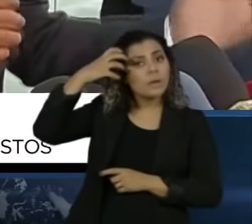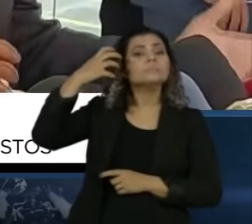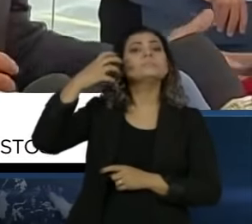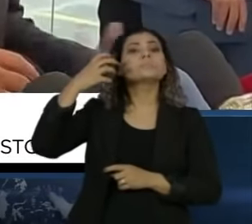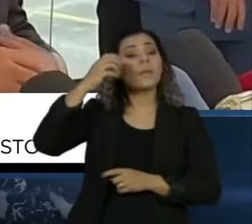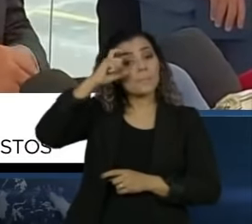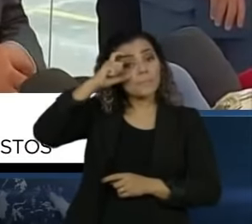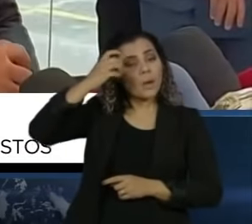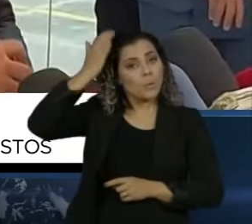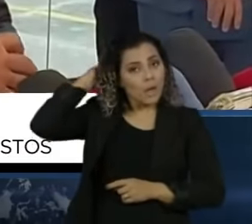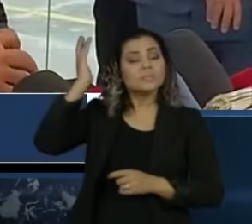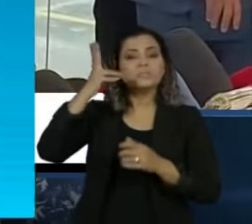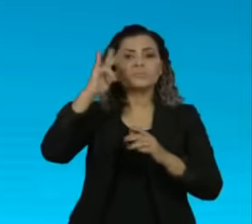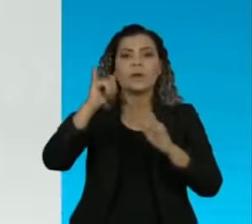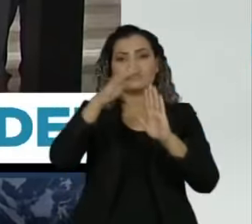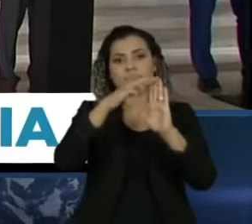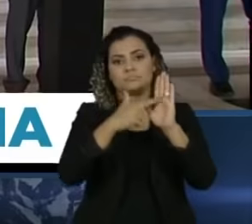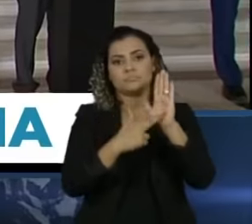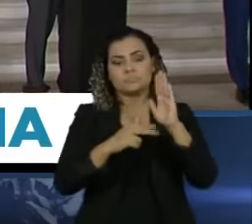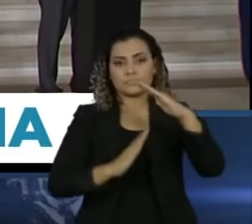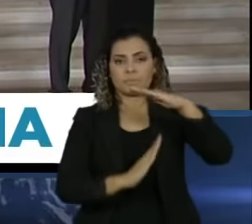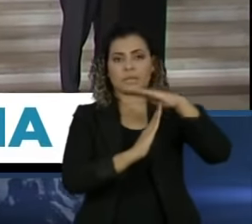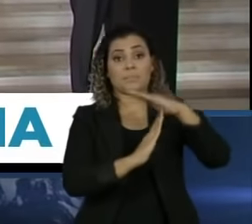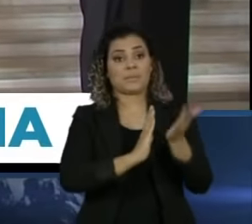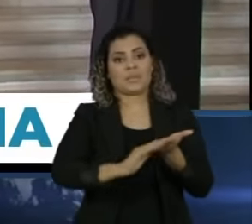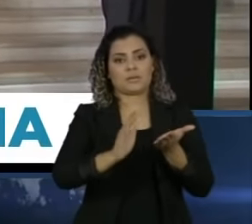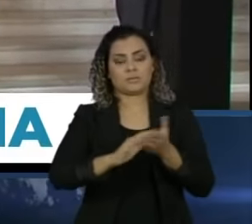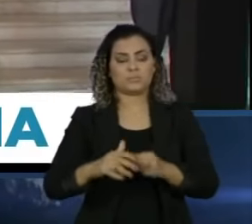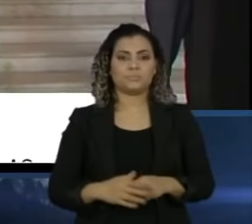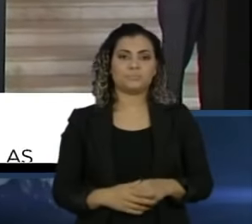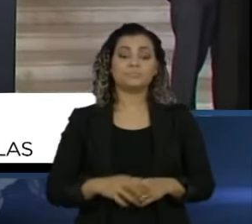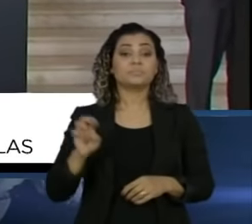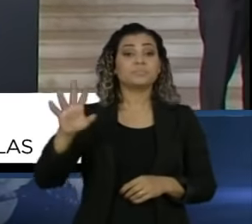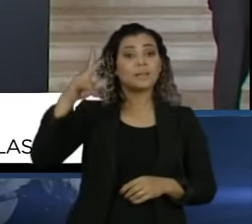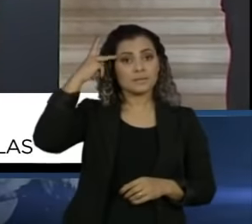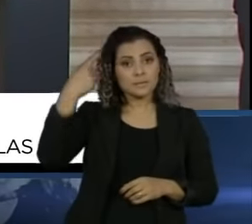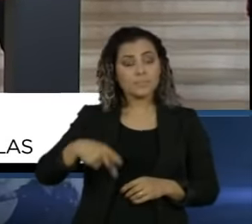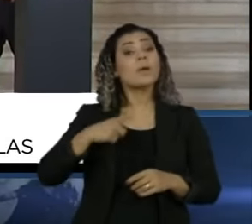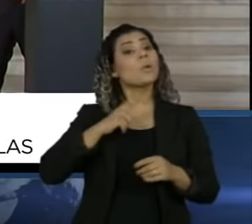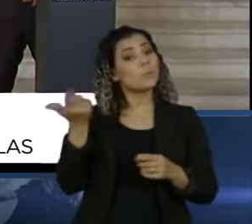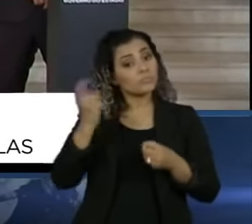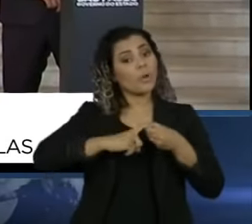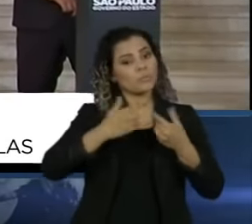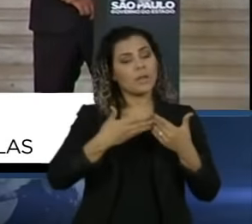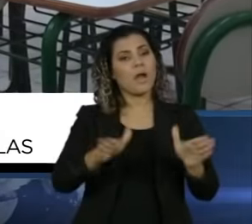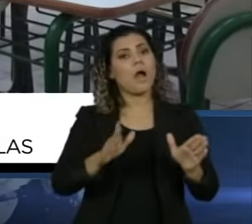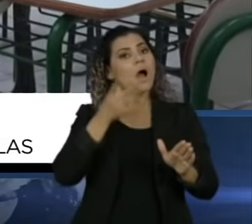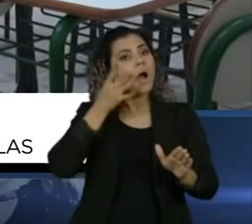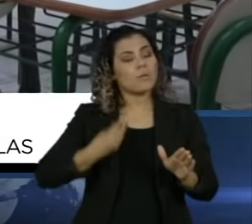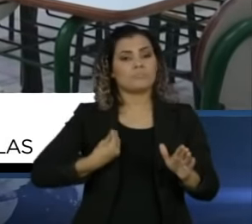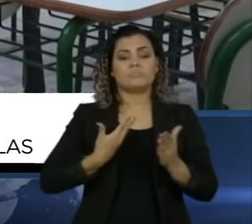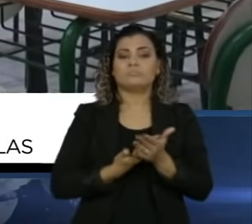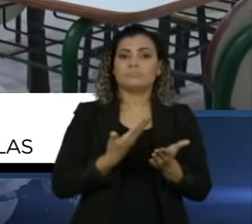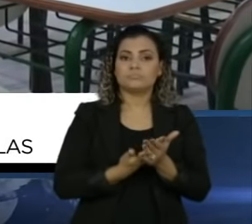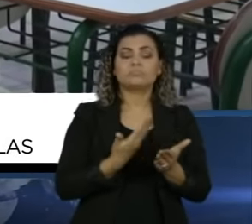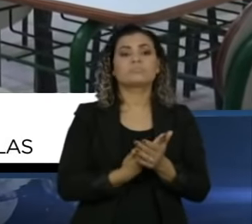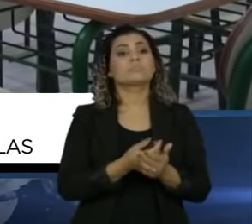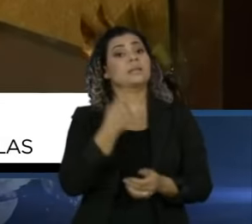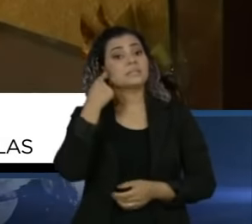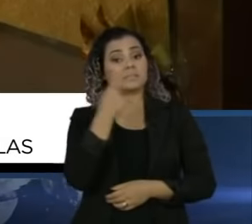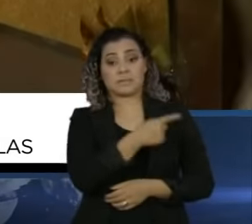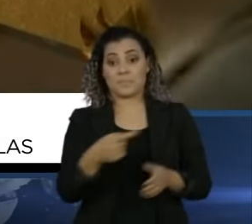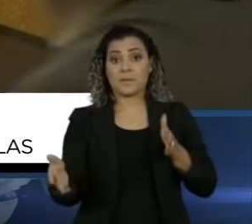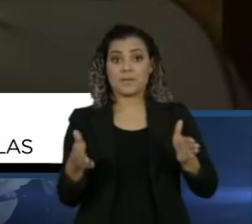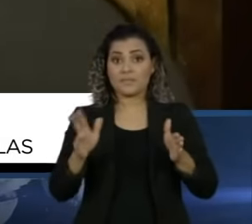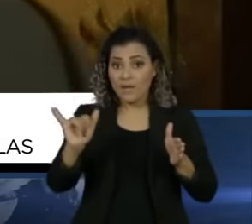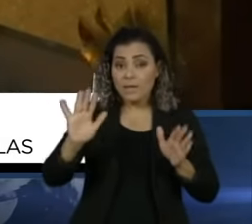respeitar o teto de gastos. Estado de São Paulo mantém retorno às aulas presenciais do ensino médio para esta semana,